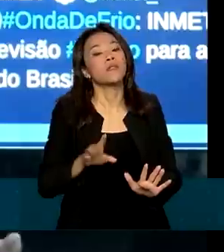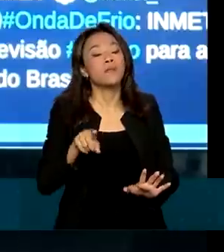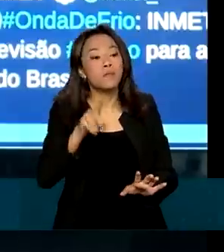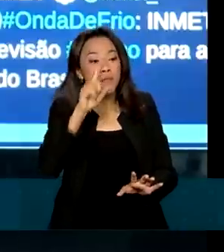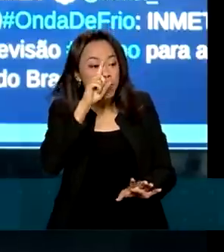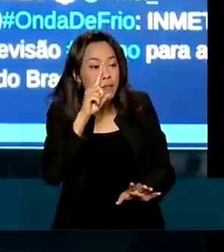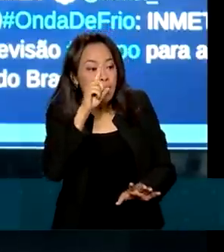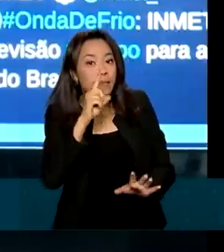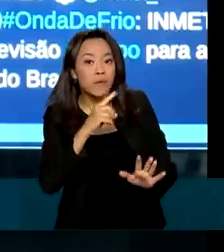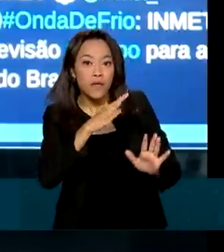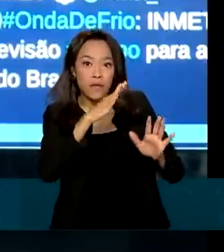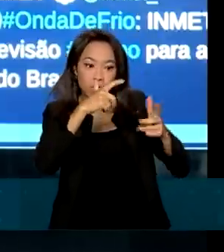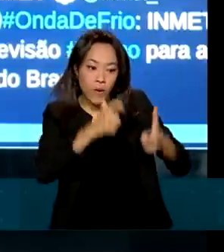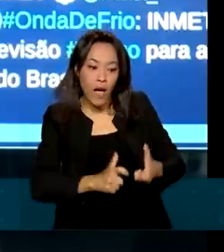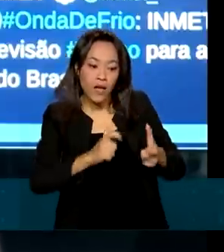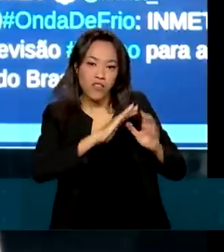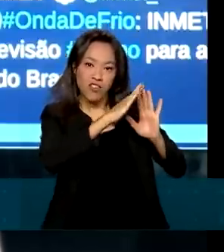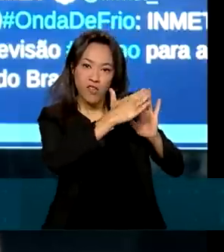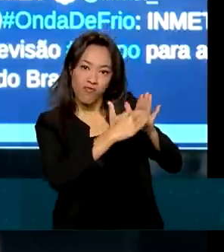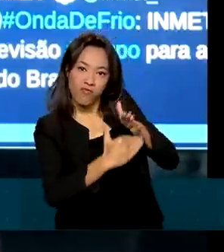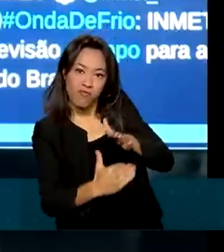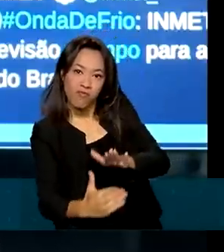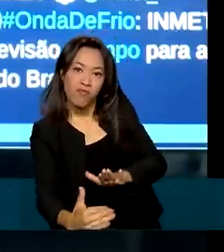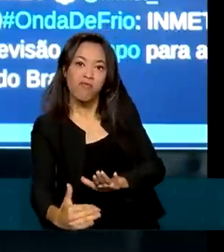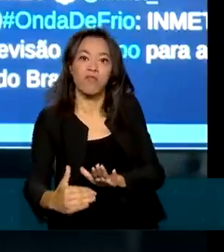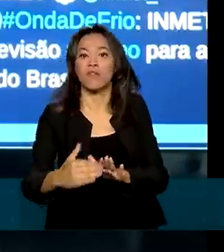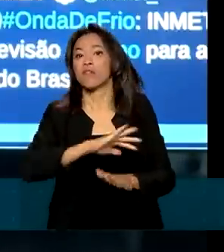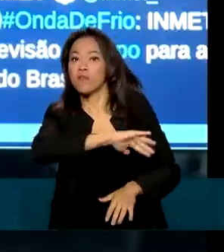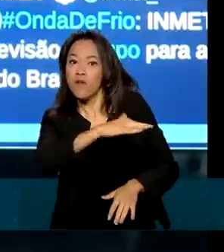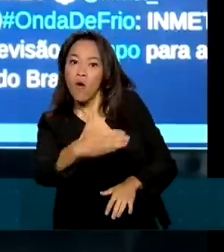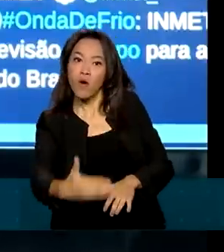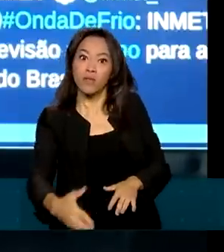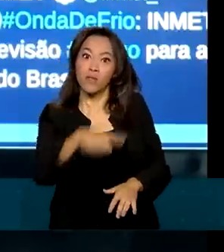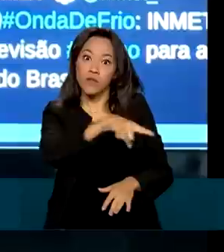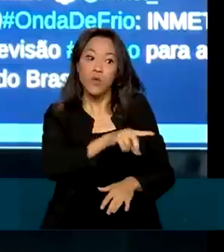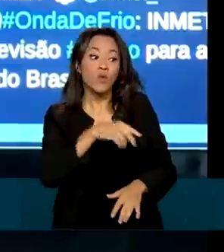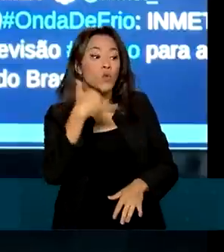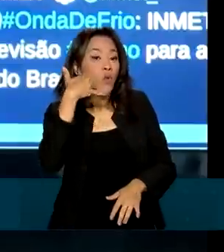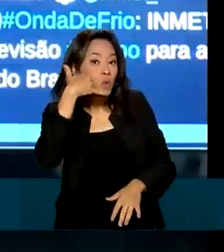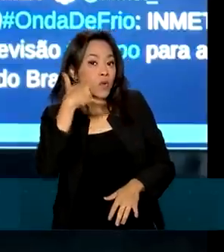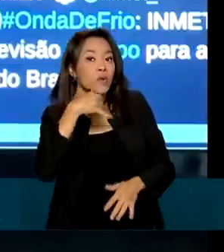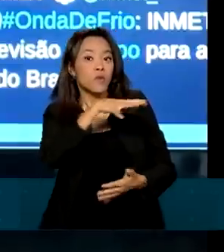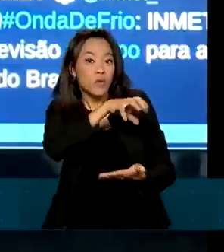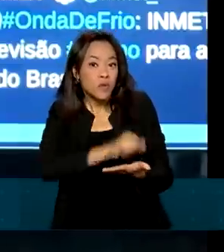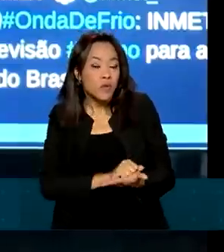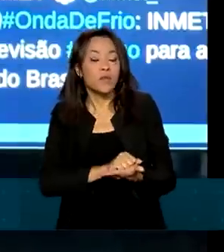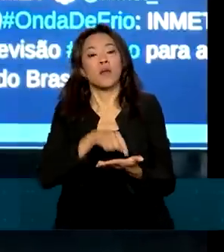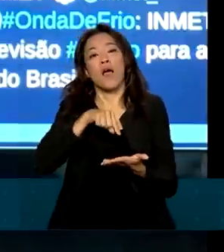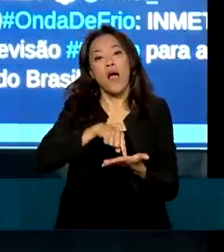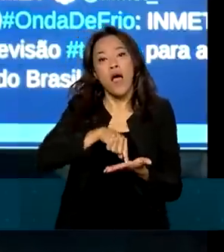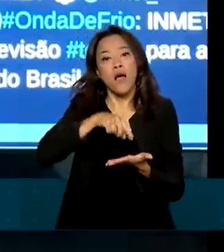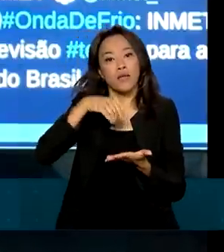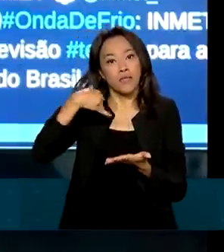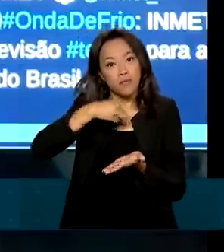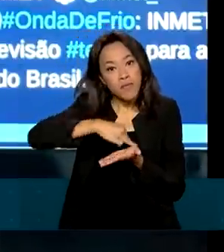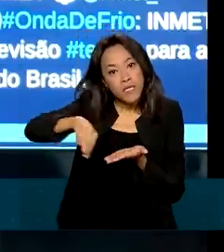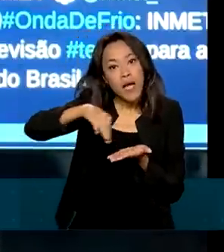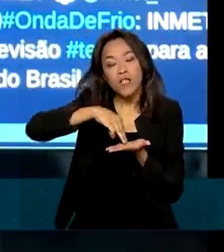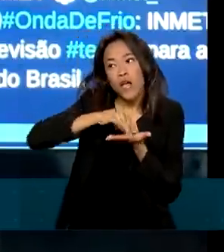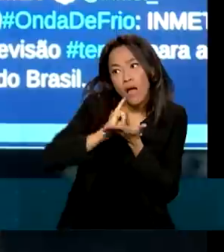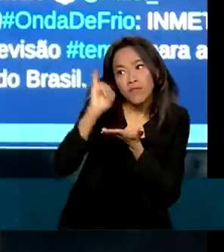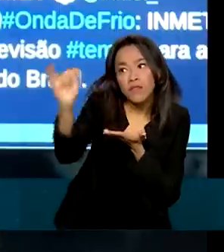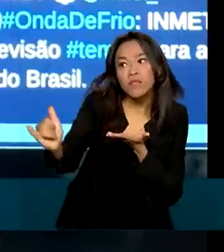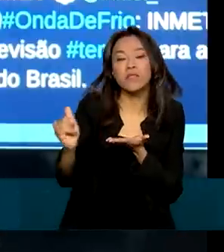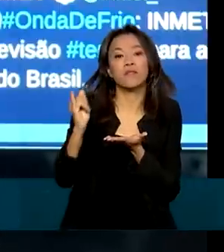agora, quando estamos falando desse fenômeno, cadastrem os seus telefones celulares, mandando uma mensagem de SMS